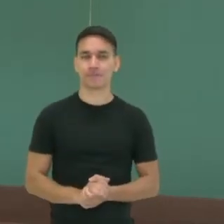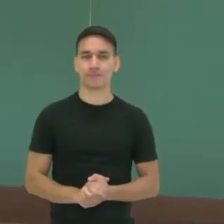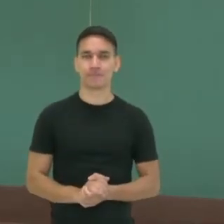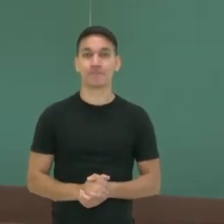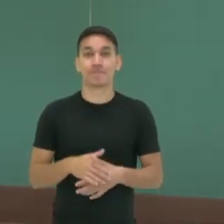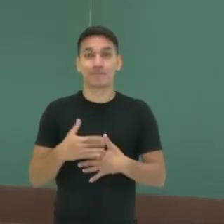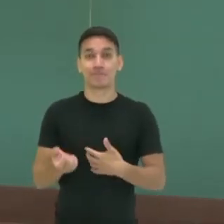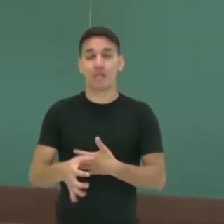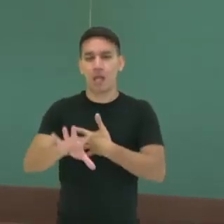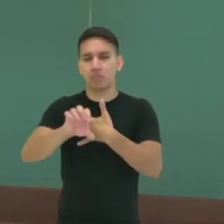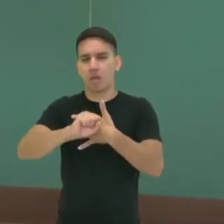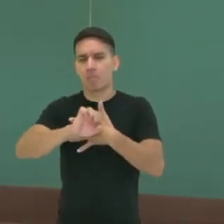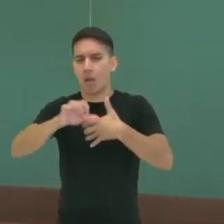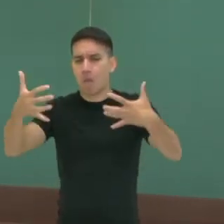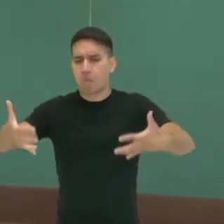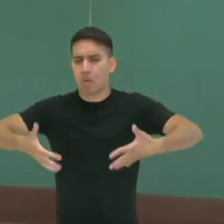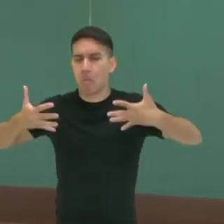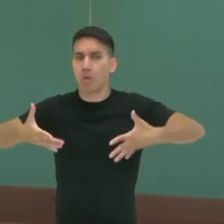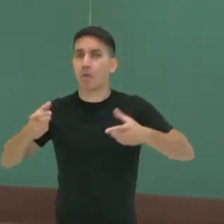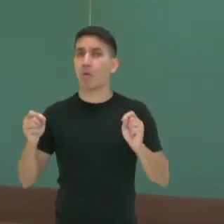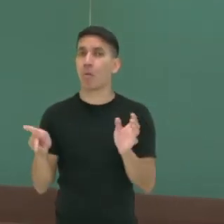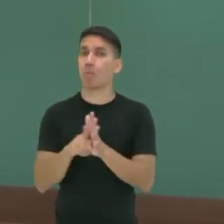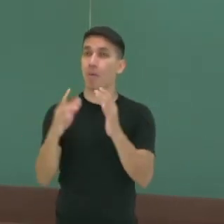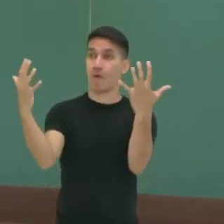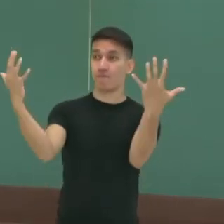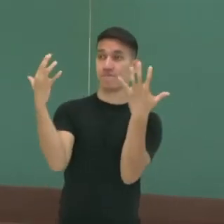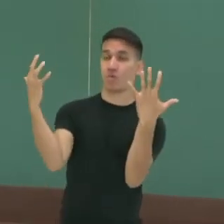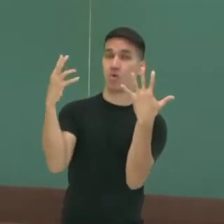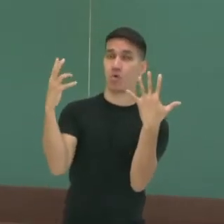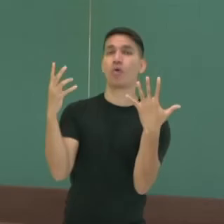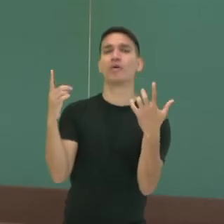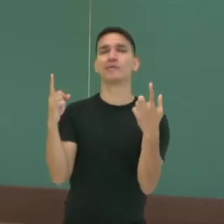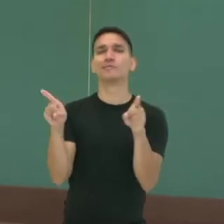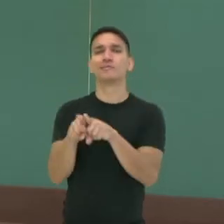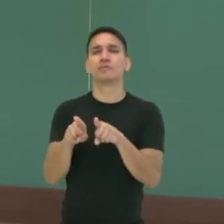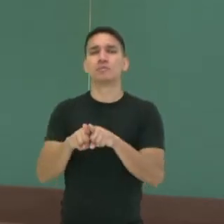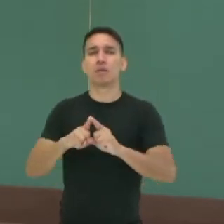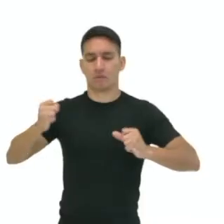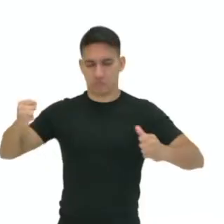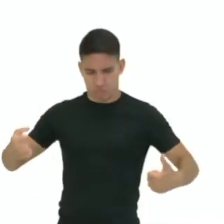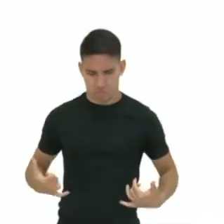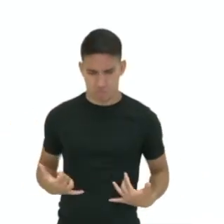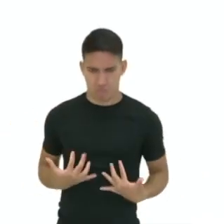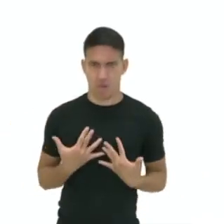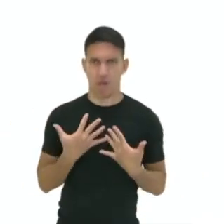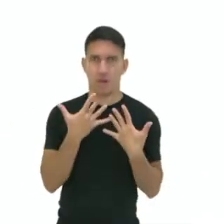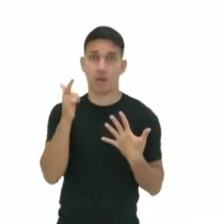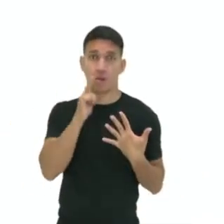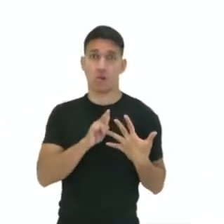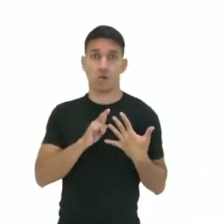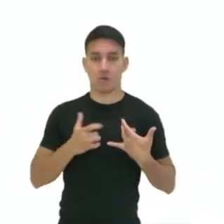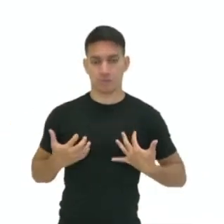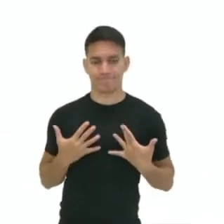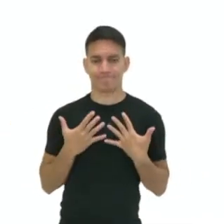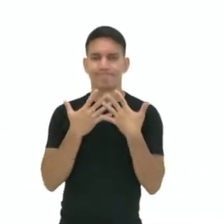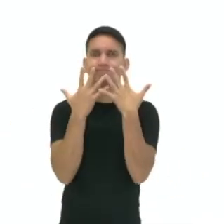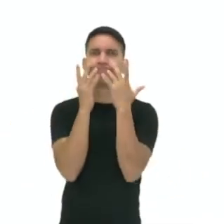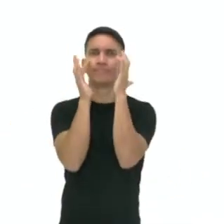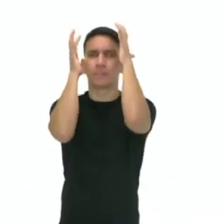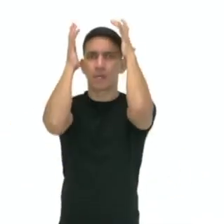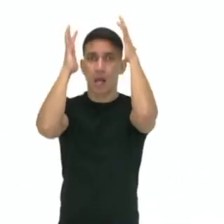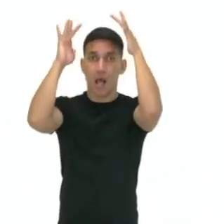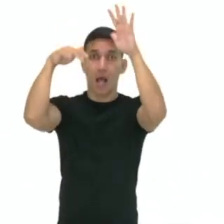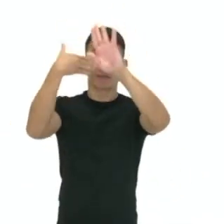Esses estímulos externos geram impulsos nervosos que são transmitidos até o nosso cérebro,